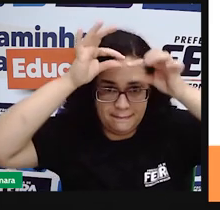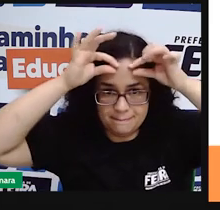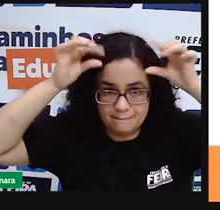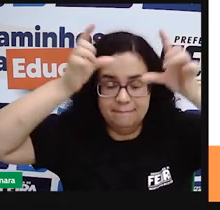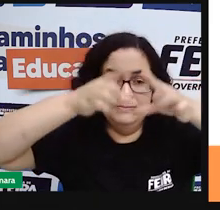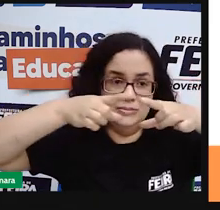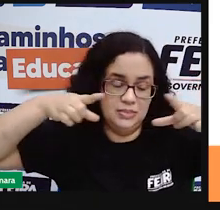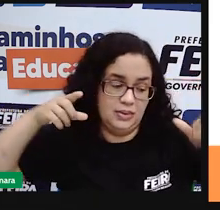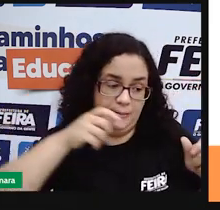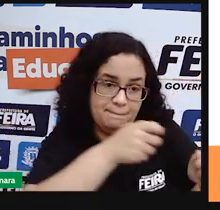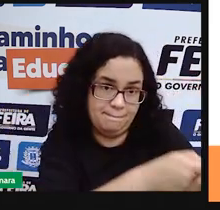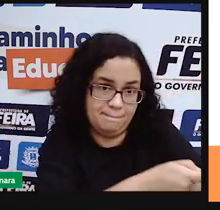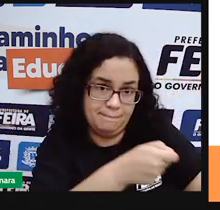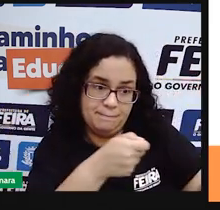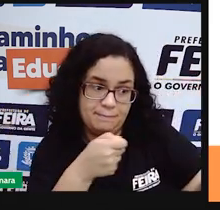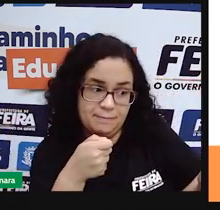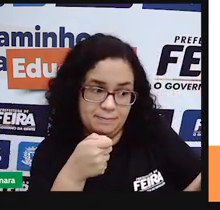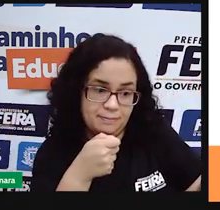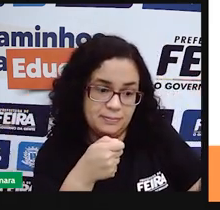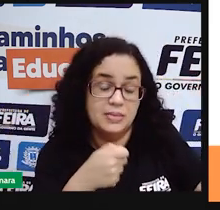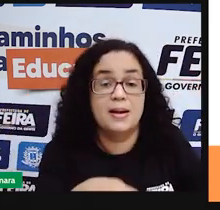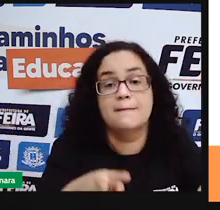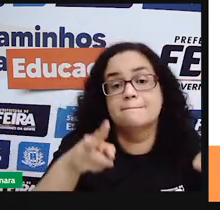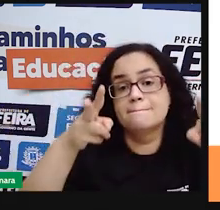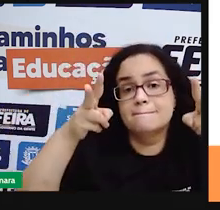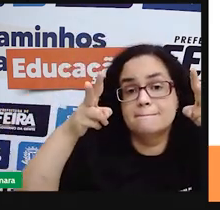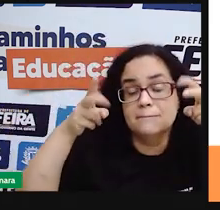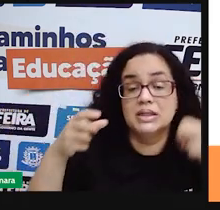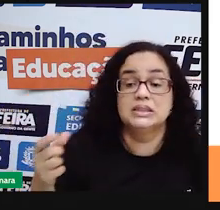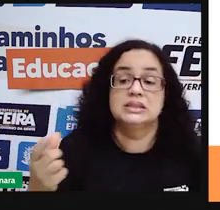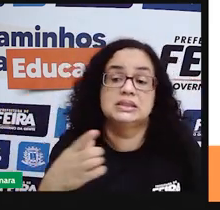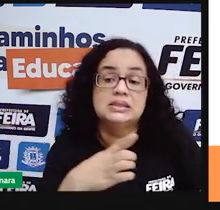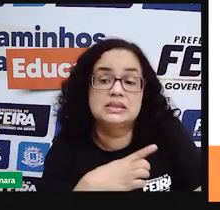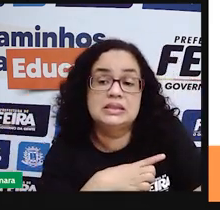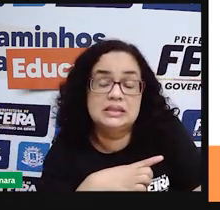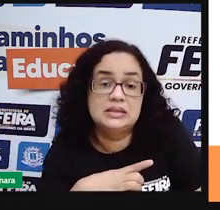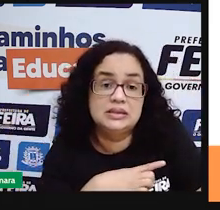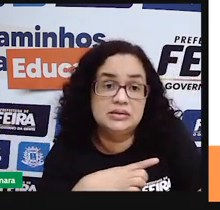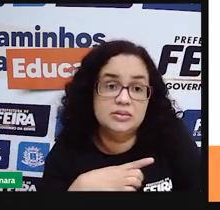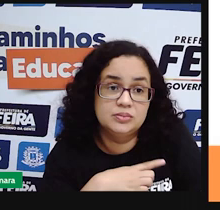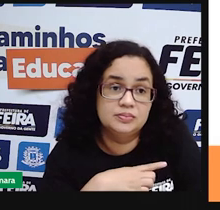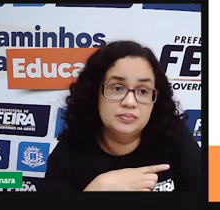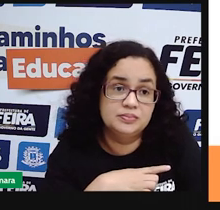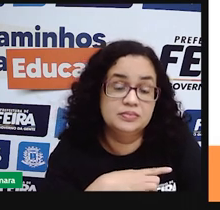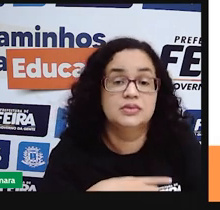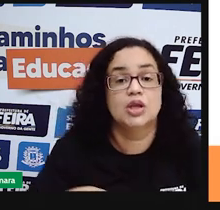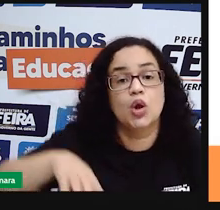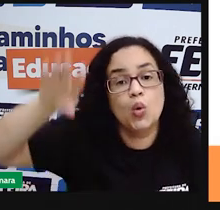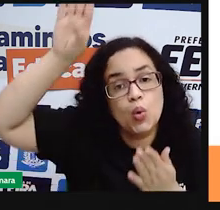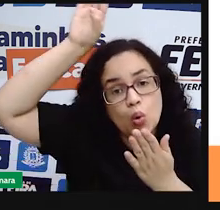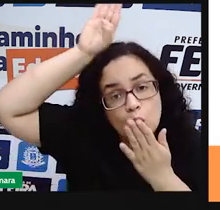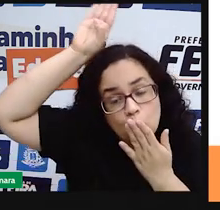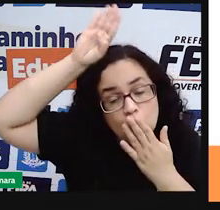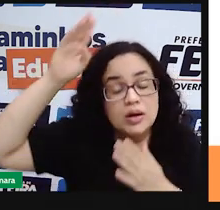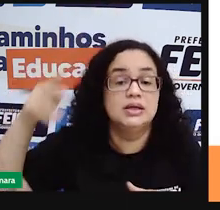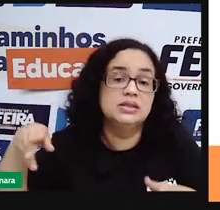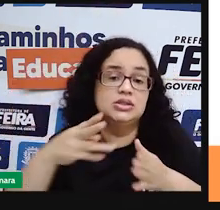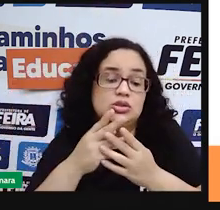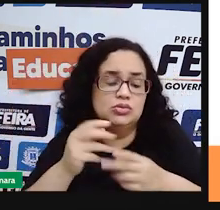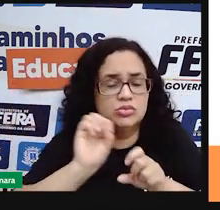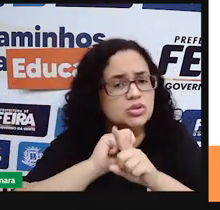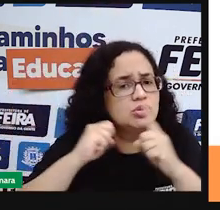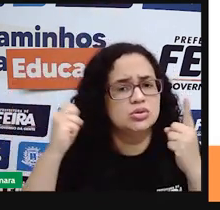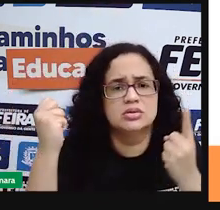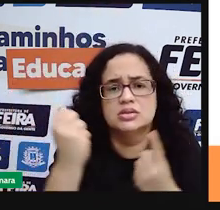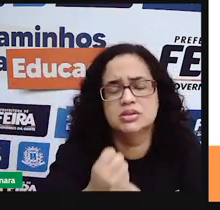da festa. E aí a gente percebe que existe já a inserção dos indígenas dentro da sociedade normal, indo para a